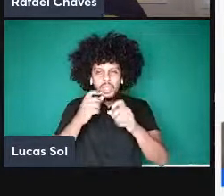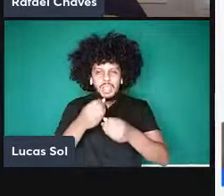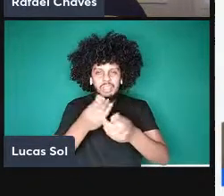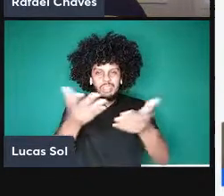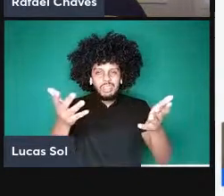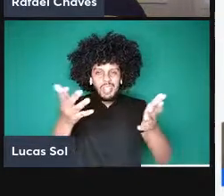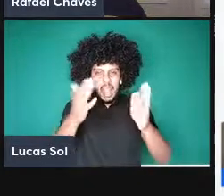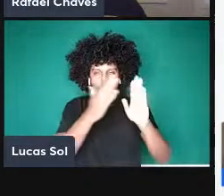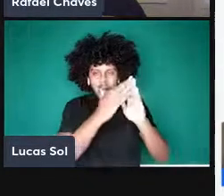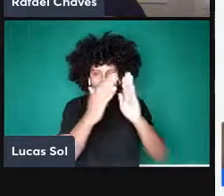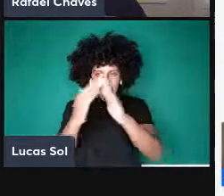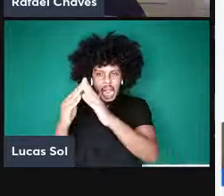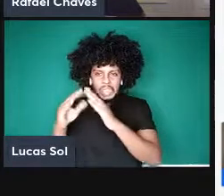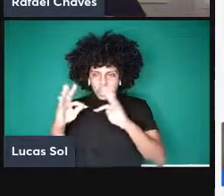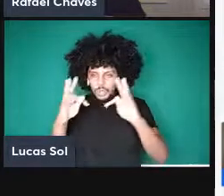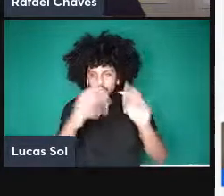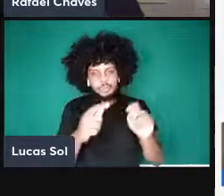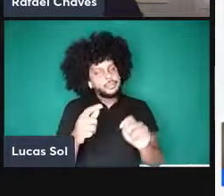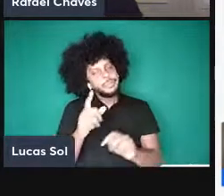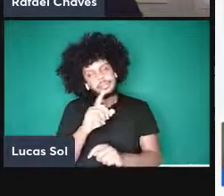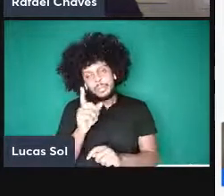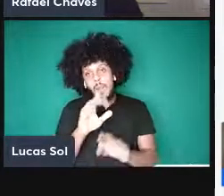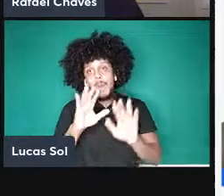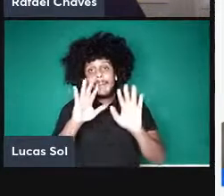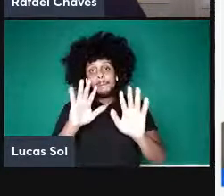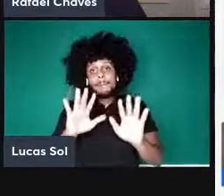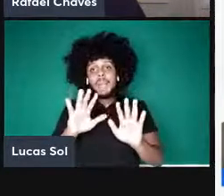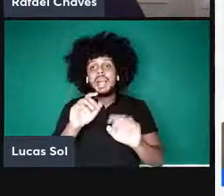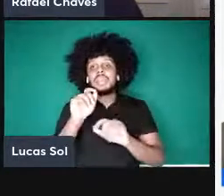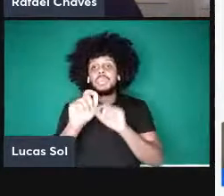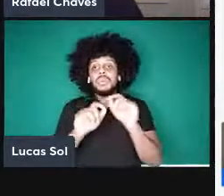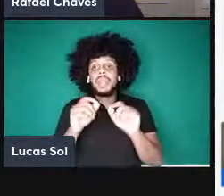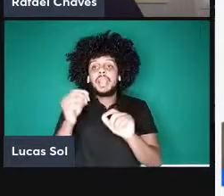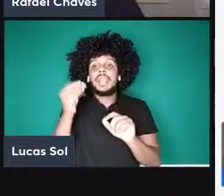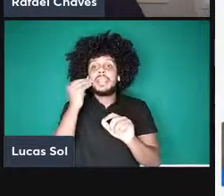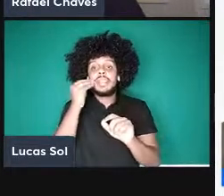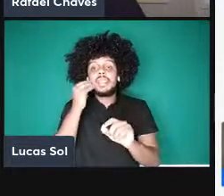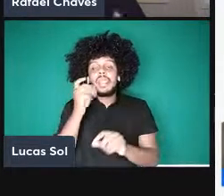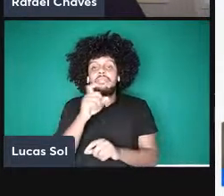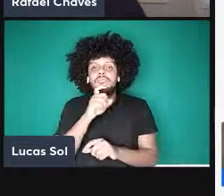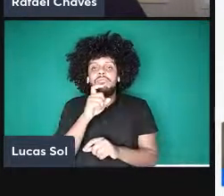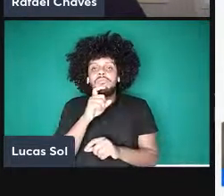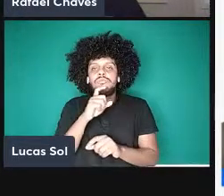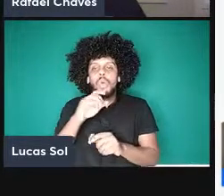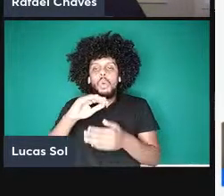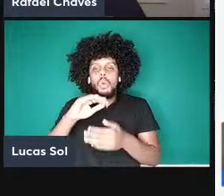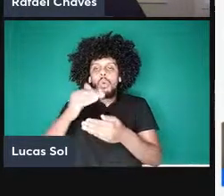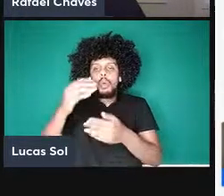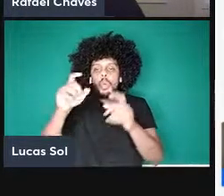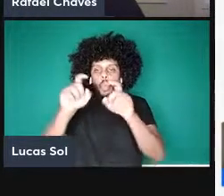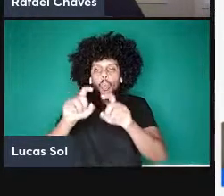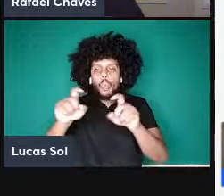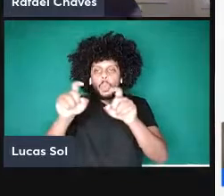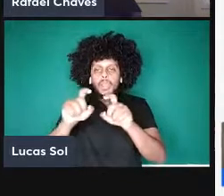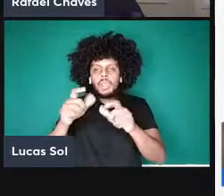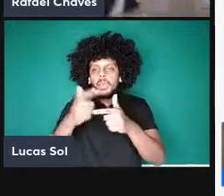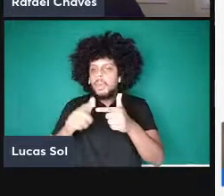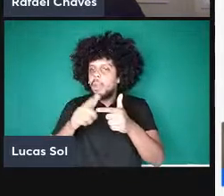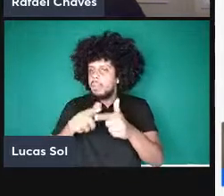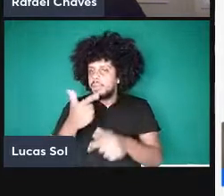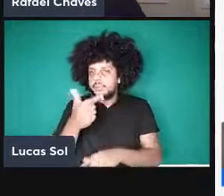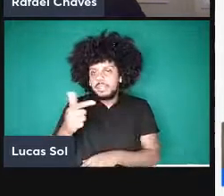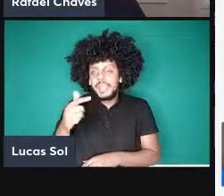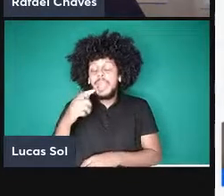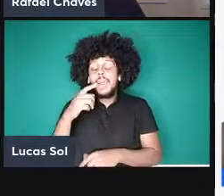o processo de resfriamento não é o problema o problema é justamente a interação